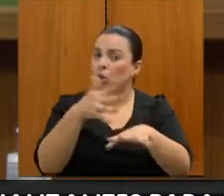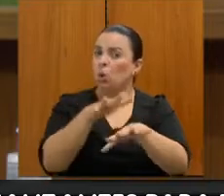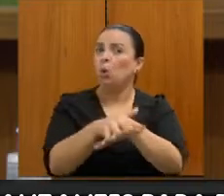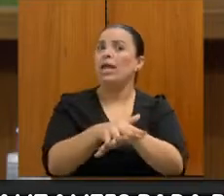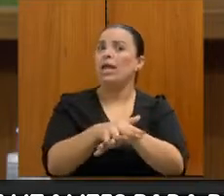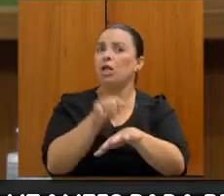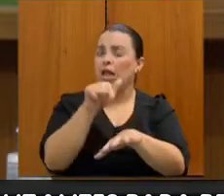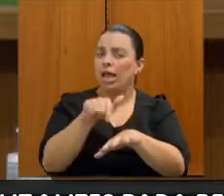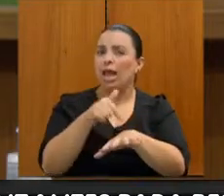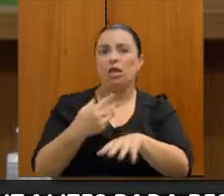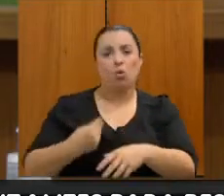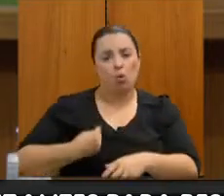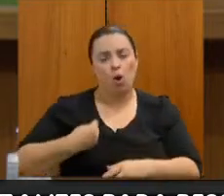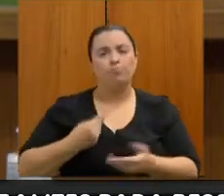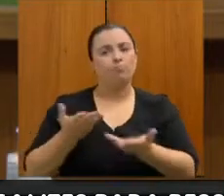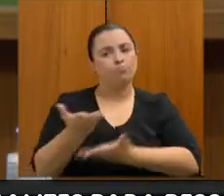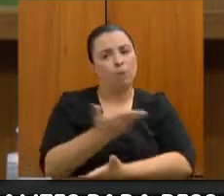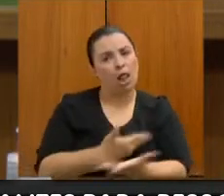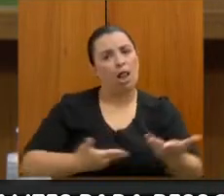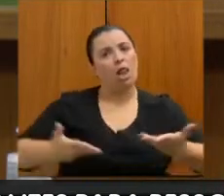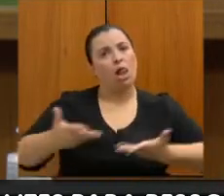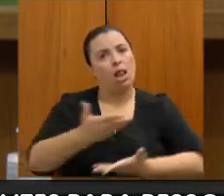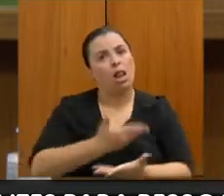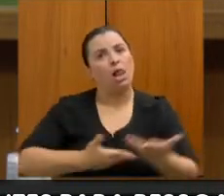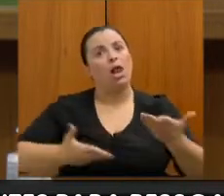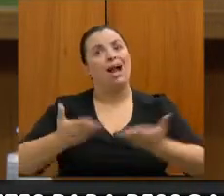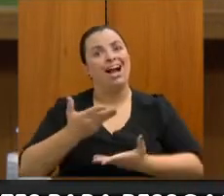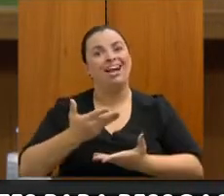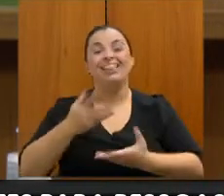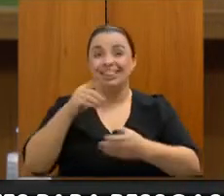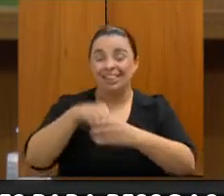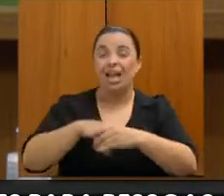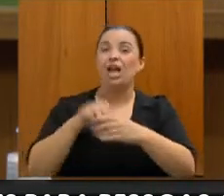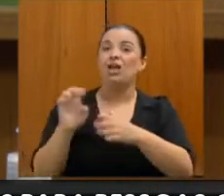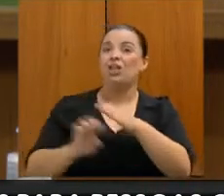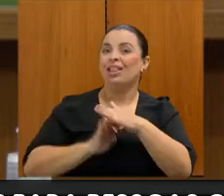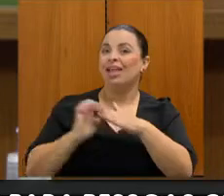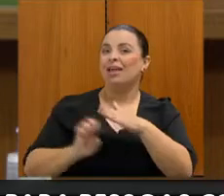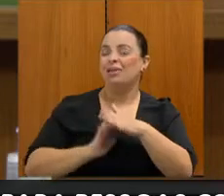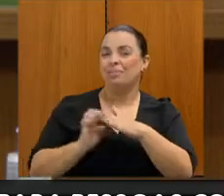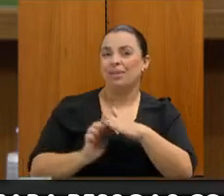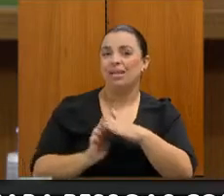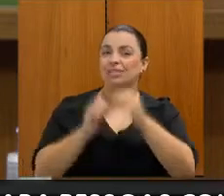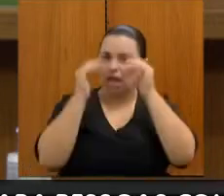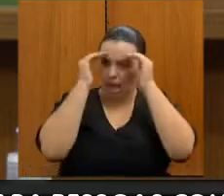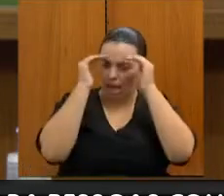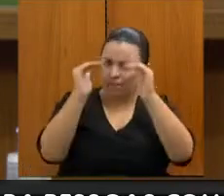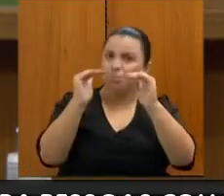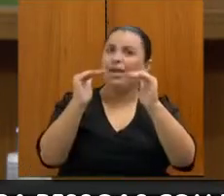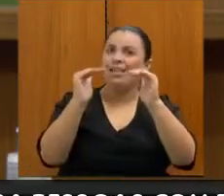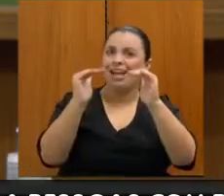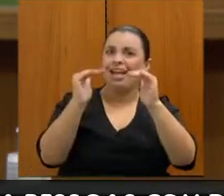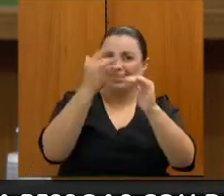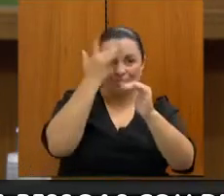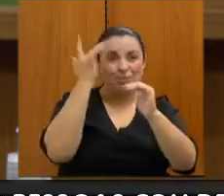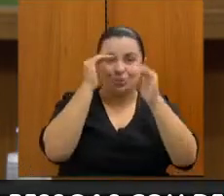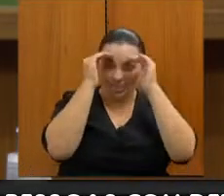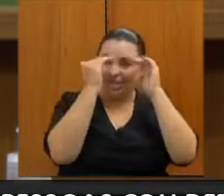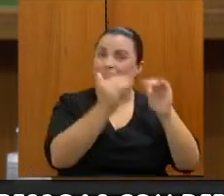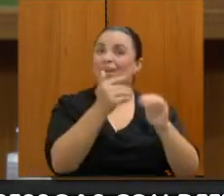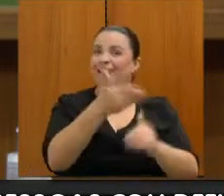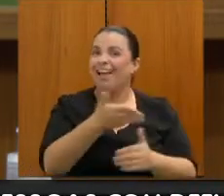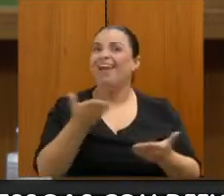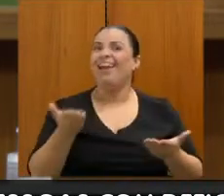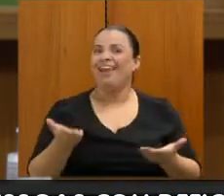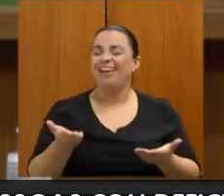ele passe a conviver ali com os colaboradores daquela empresa, ser respeitado pelos colaboradores daquela empresa.